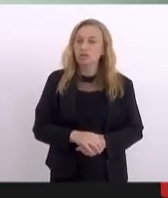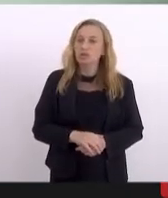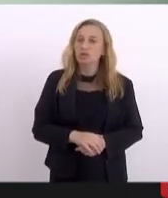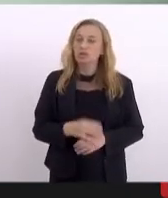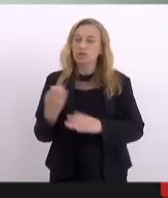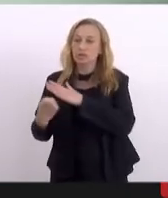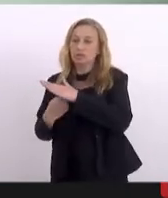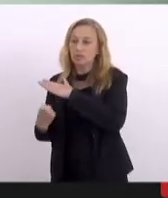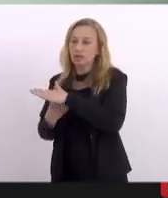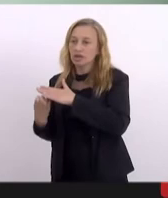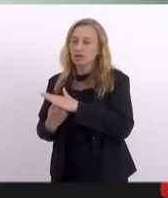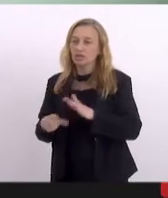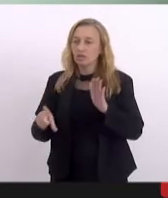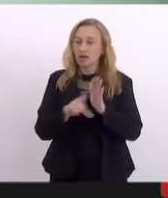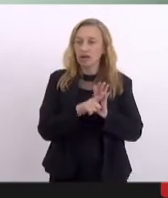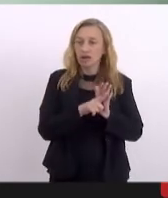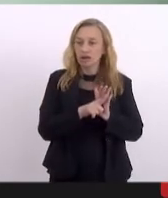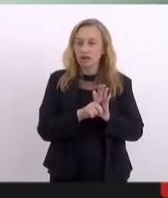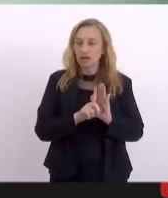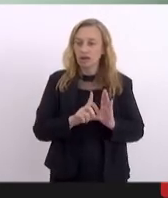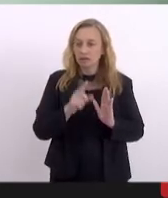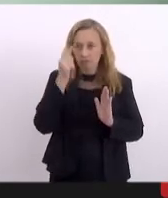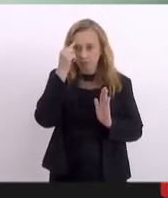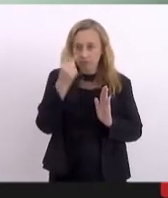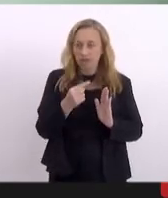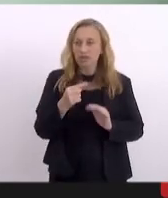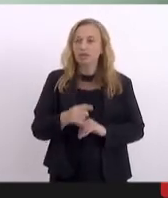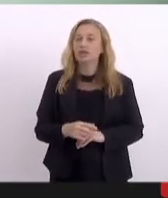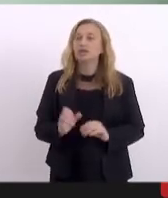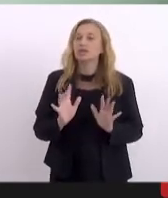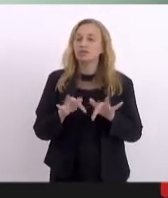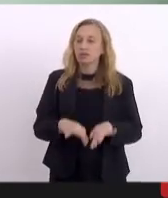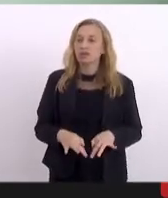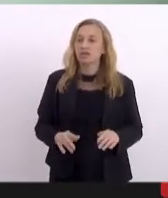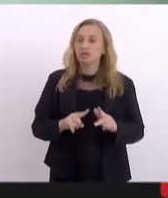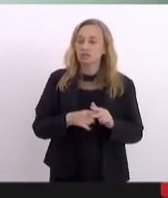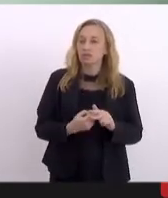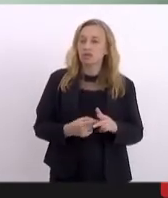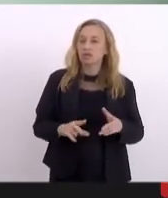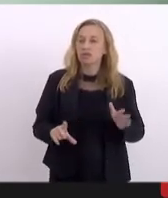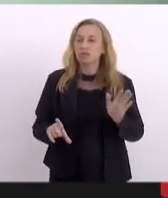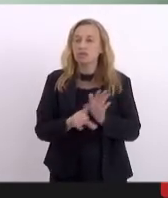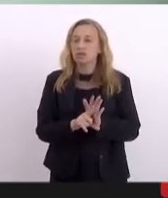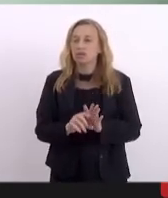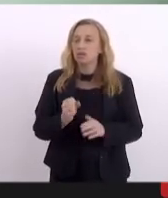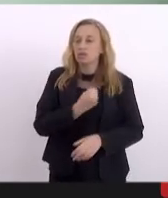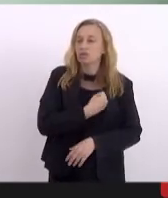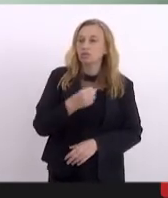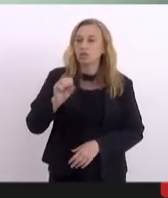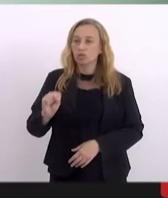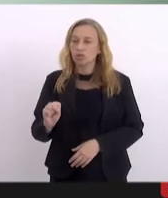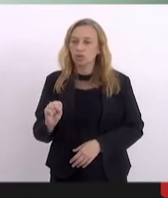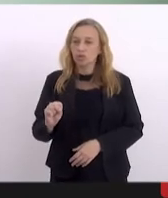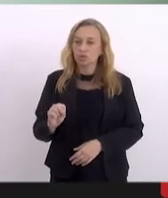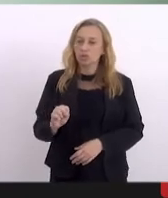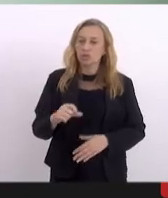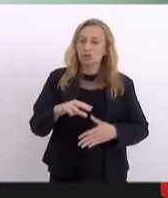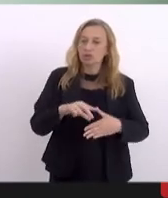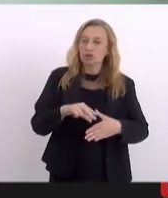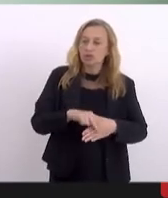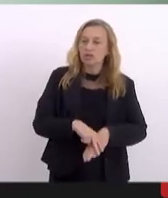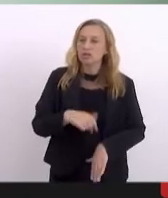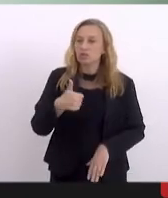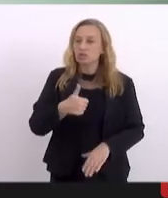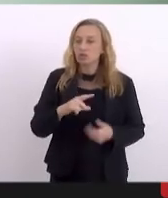conforme a legislação em vigor. E, finalmente, emenda modificativa número oito. Modifique-se o inciso um